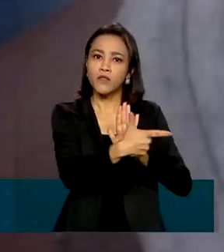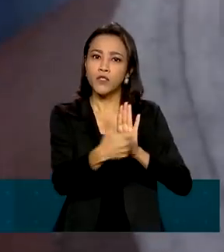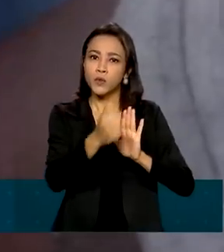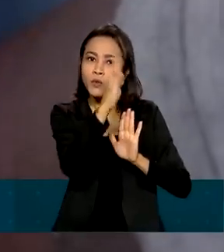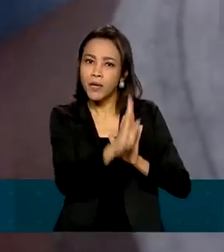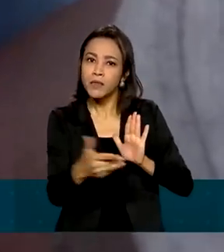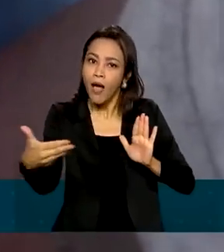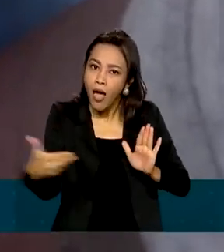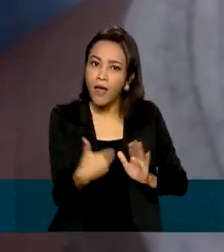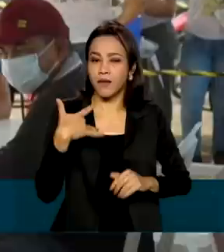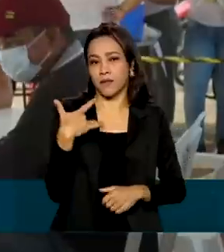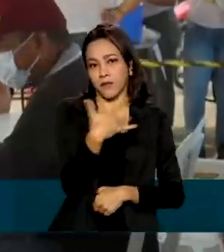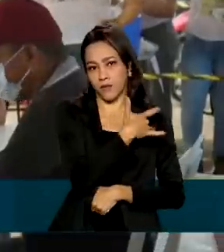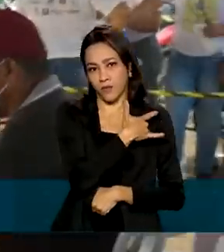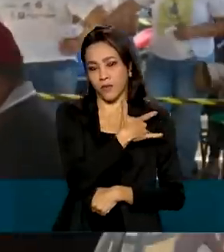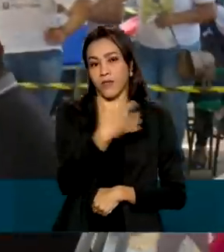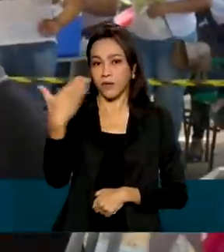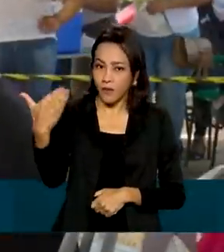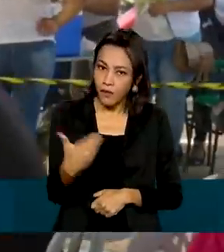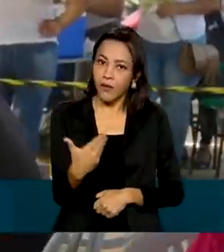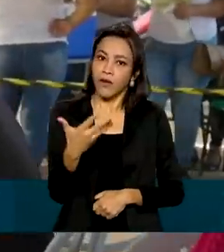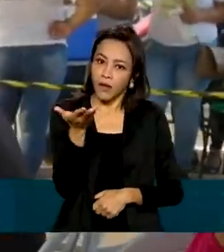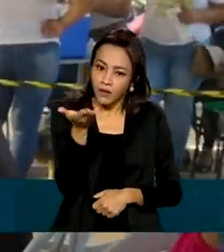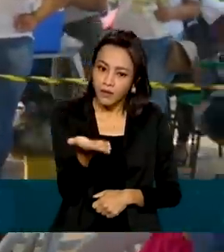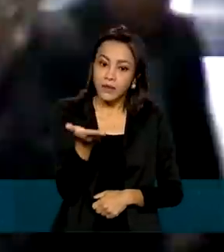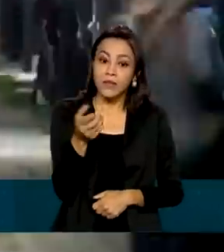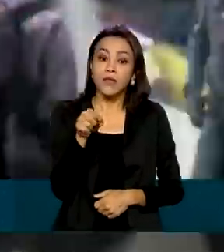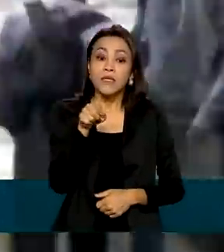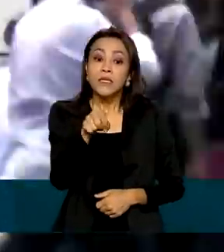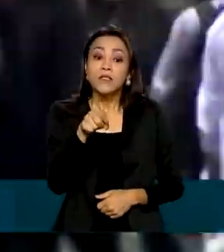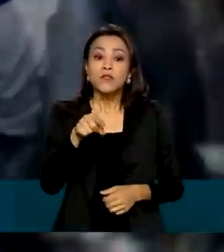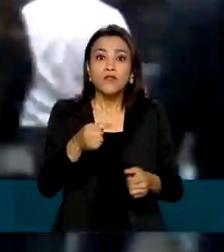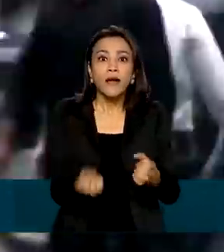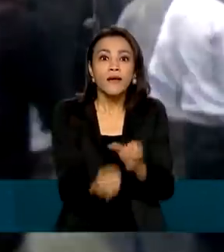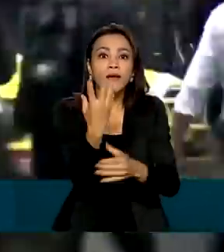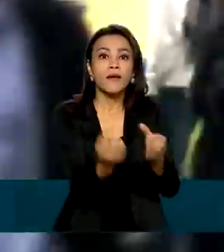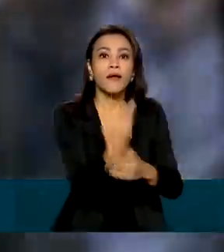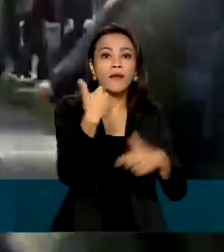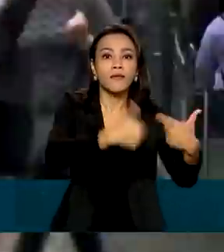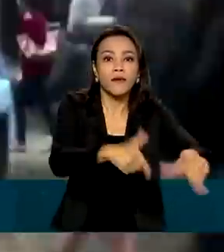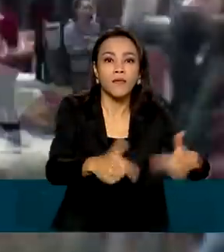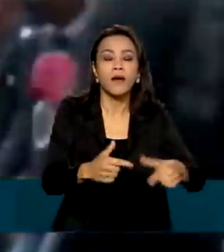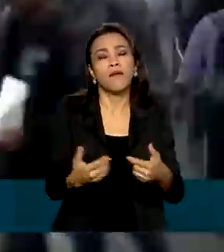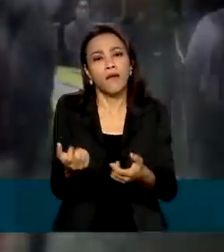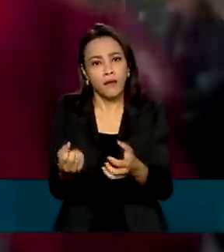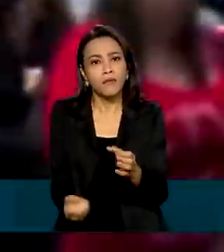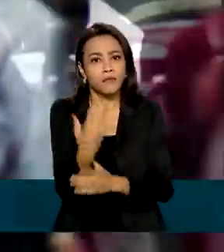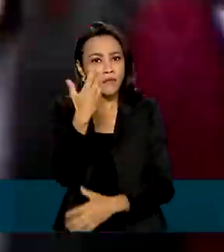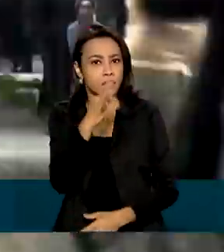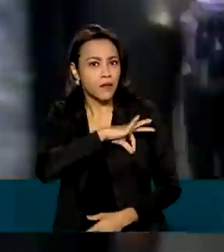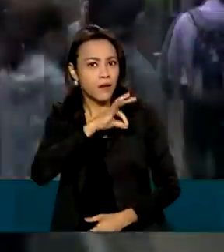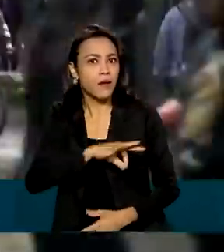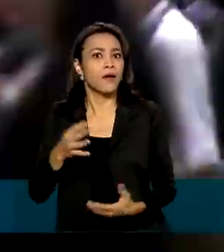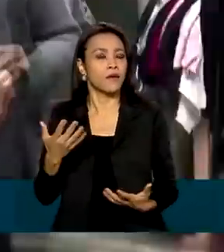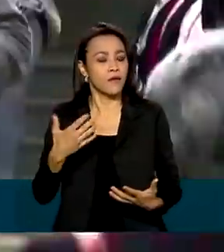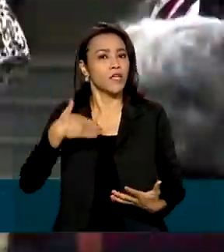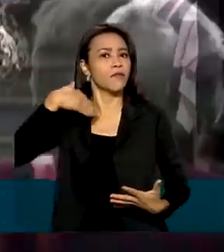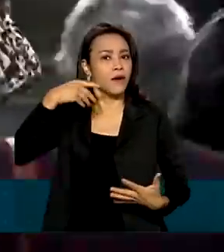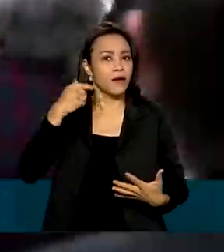seja a saúde, seja o complexo da saúde. Isso, de um lado, gera emprego, renda, permite a gente crescer mais,